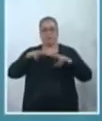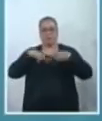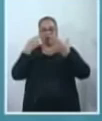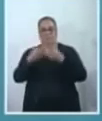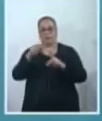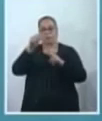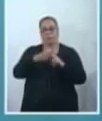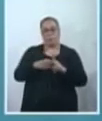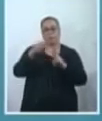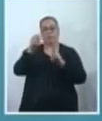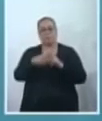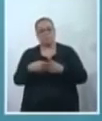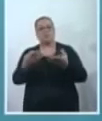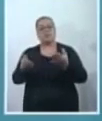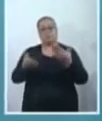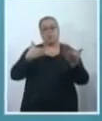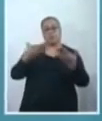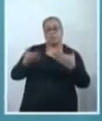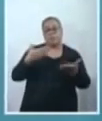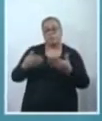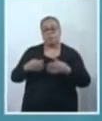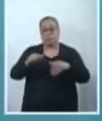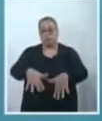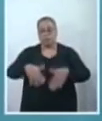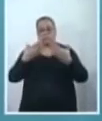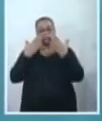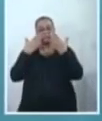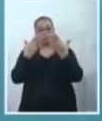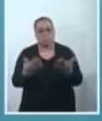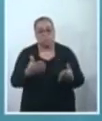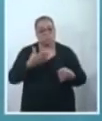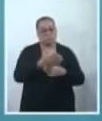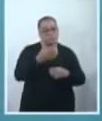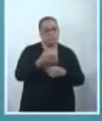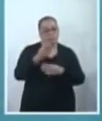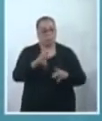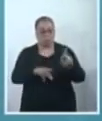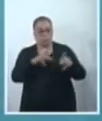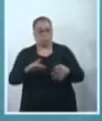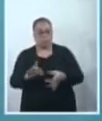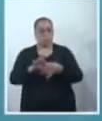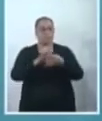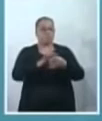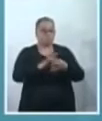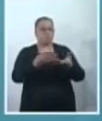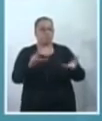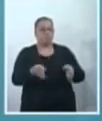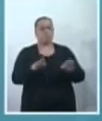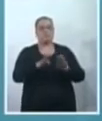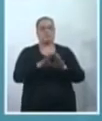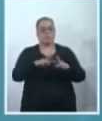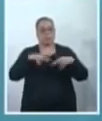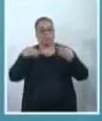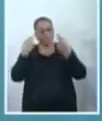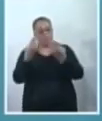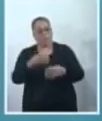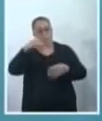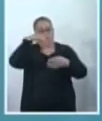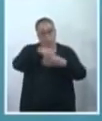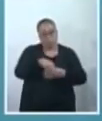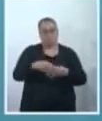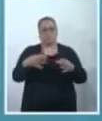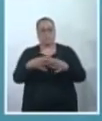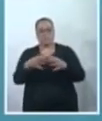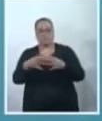para debater demandas, audiências públicas com a participação da sociedade civil, ou então reuniões internas para a gente